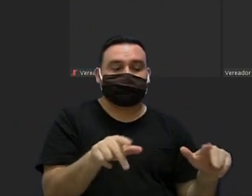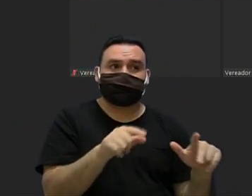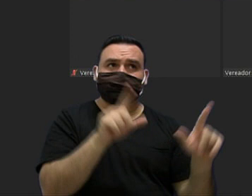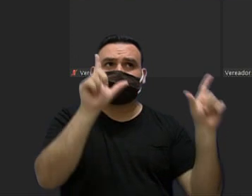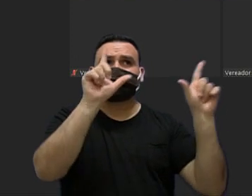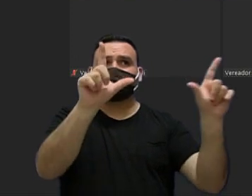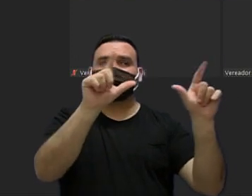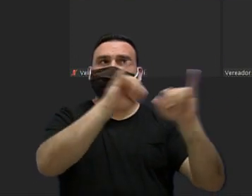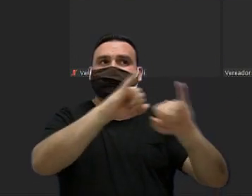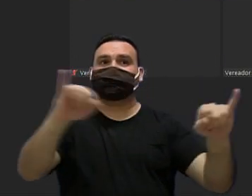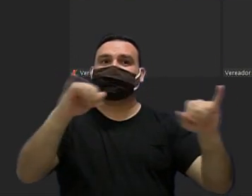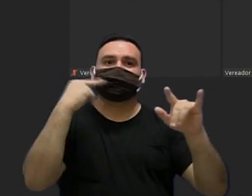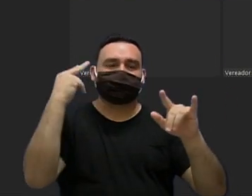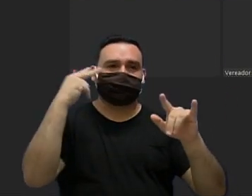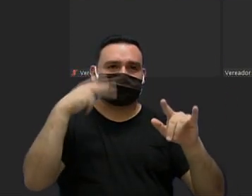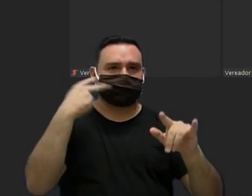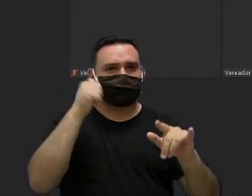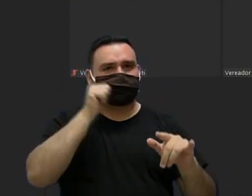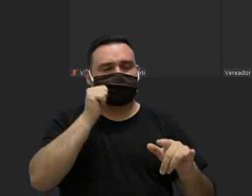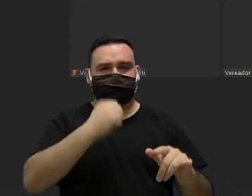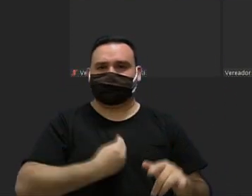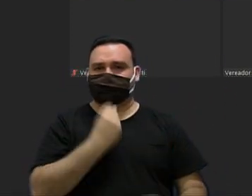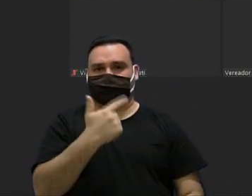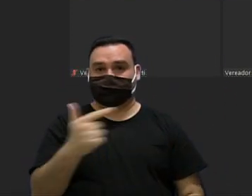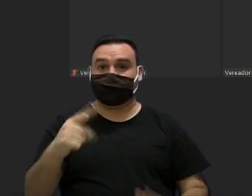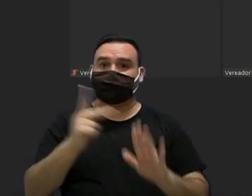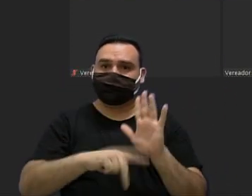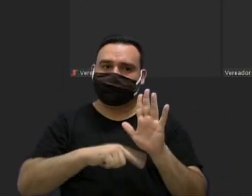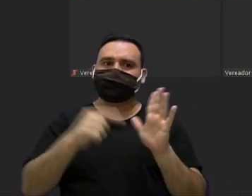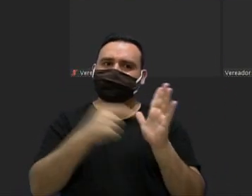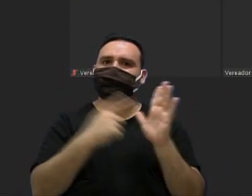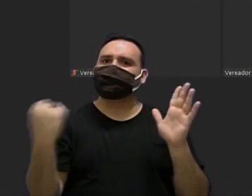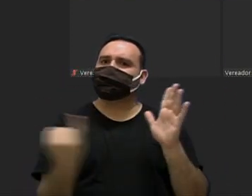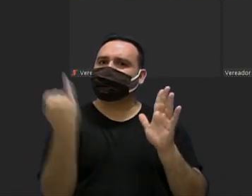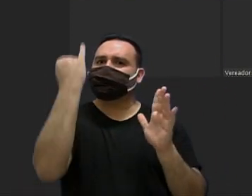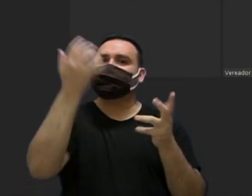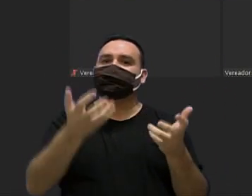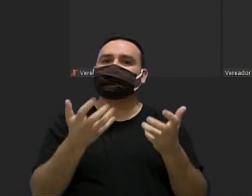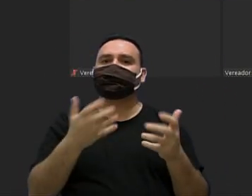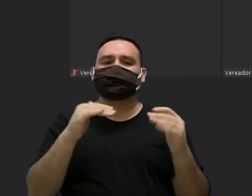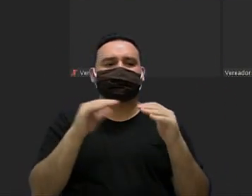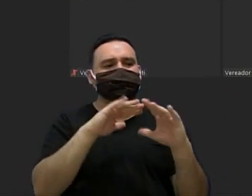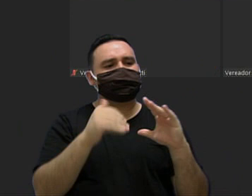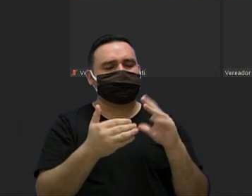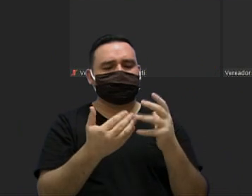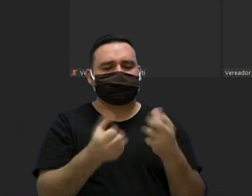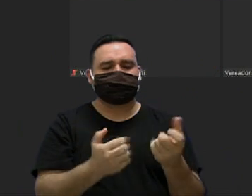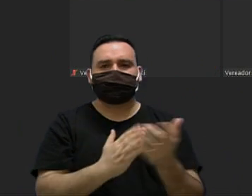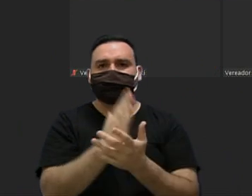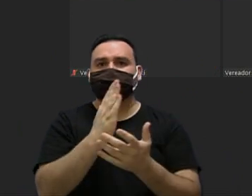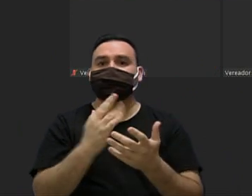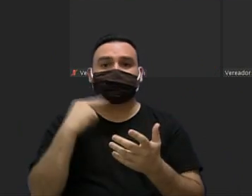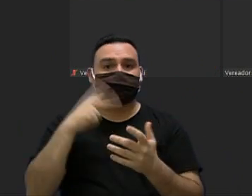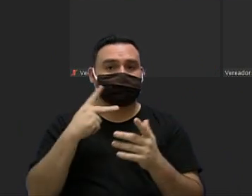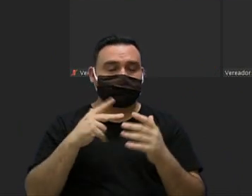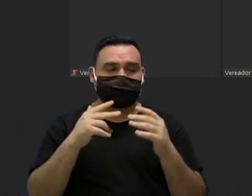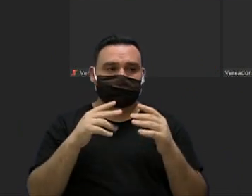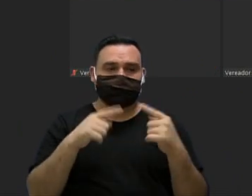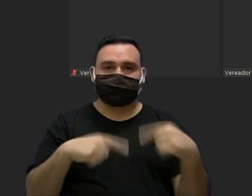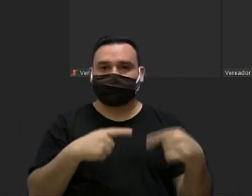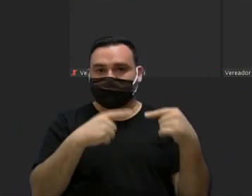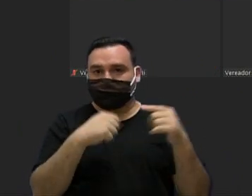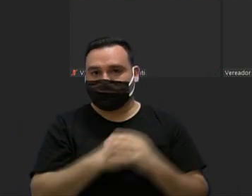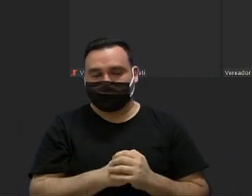mesmo a vereadora não estando aqui é um projeto muito importante gostaria da aprovação do mesmo os vereadores em